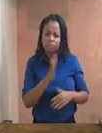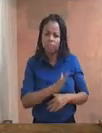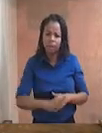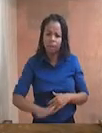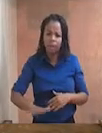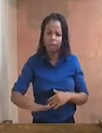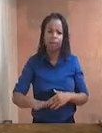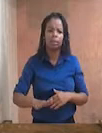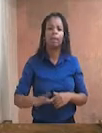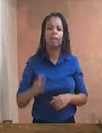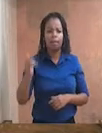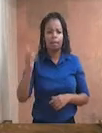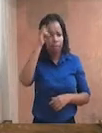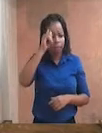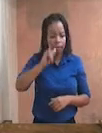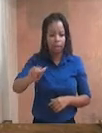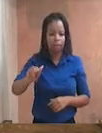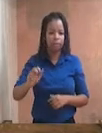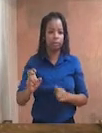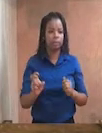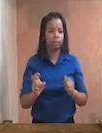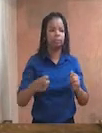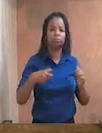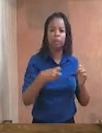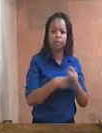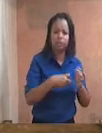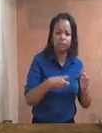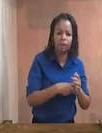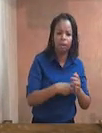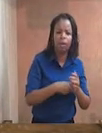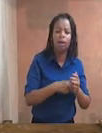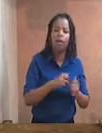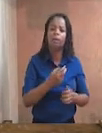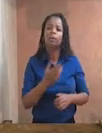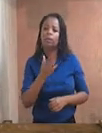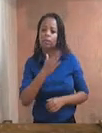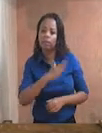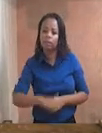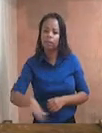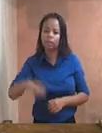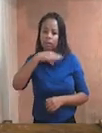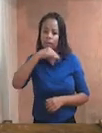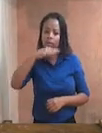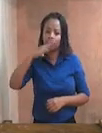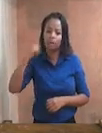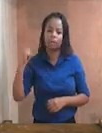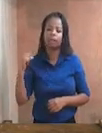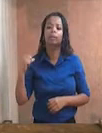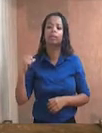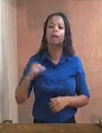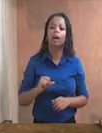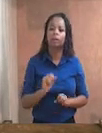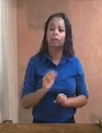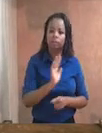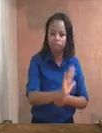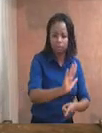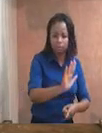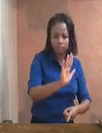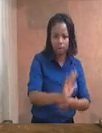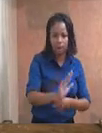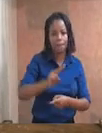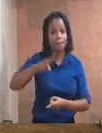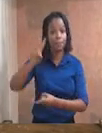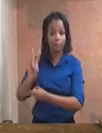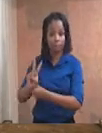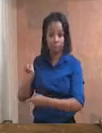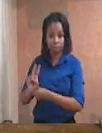pessoa encarregada de cuidar de crianças e de adolescentes, tratá-los, educá-los ou protegê